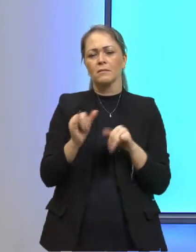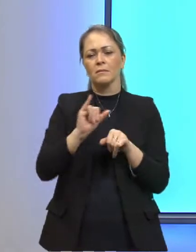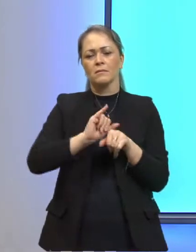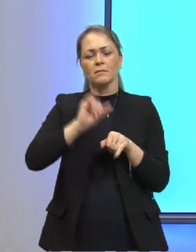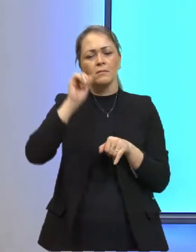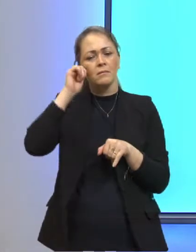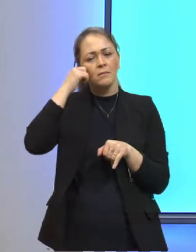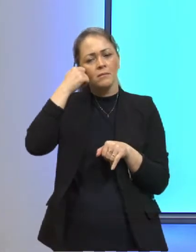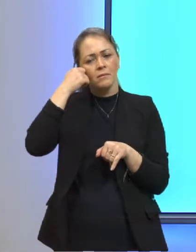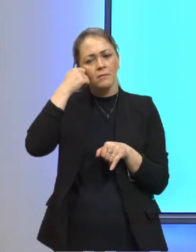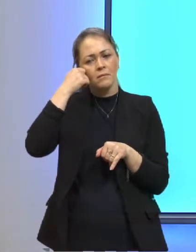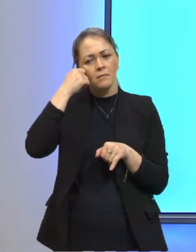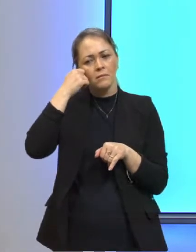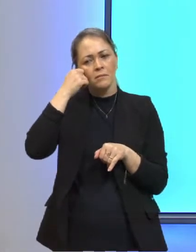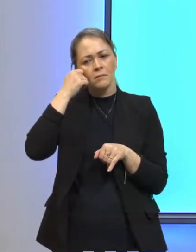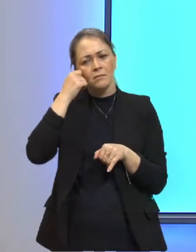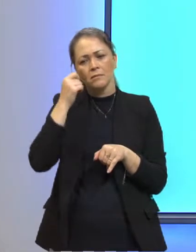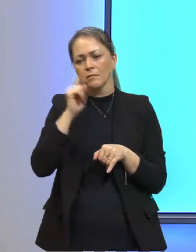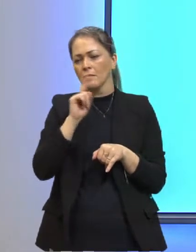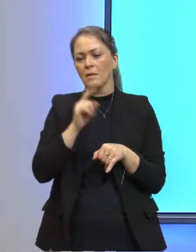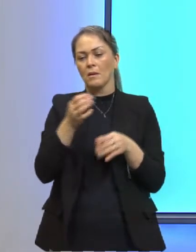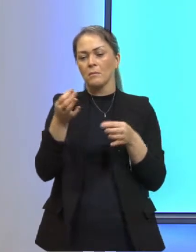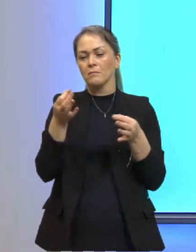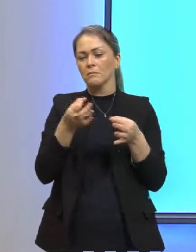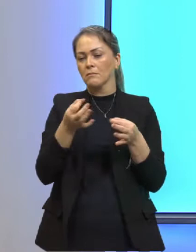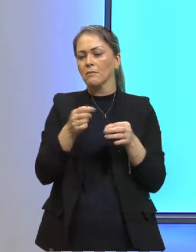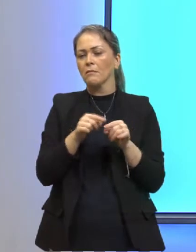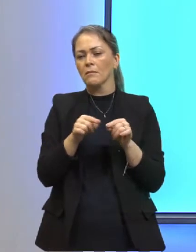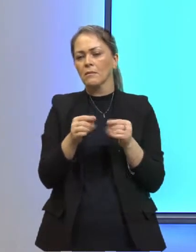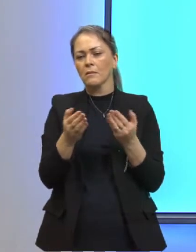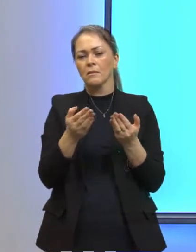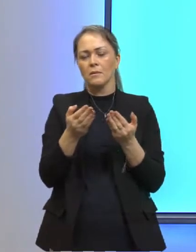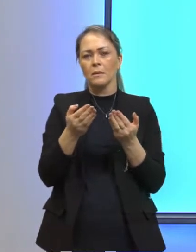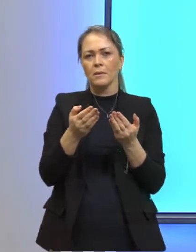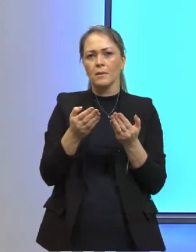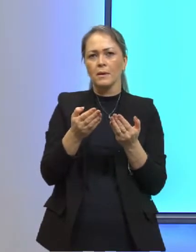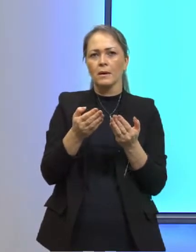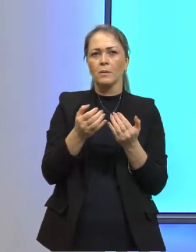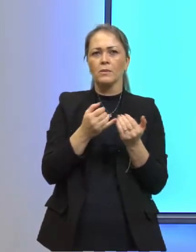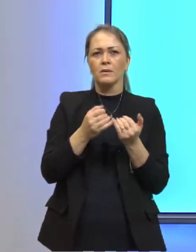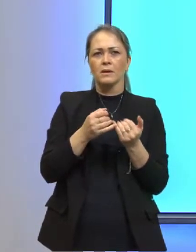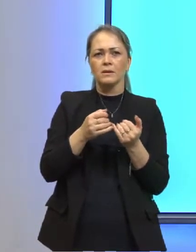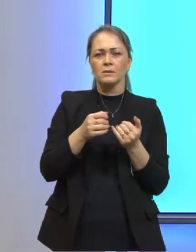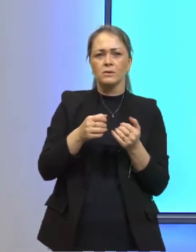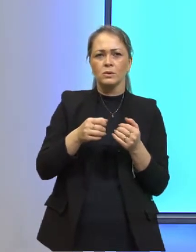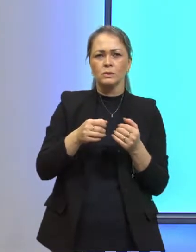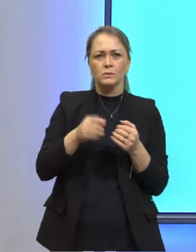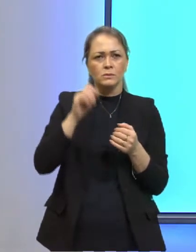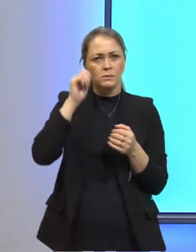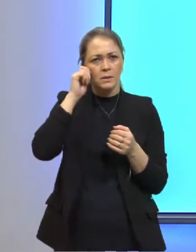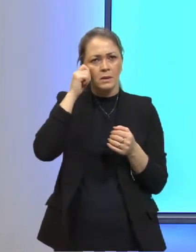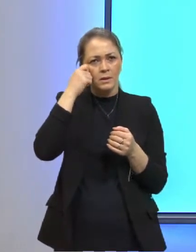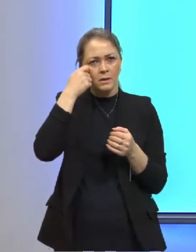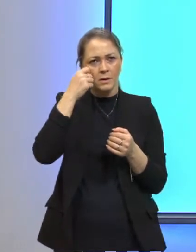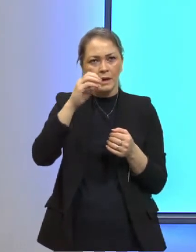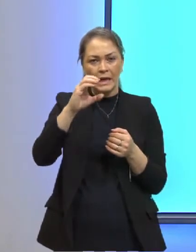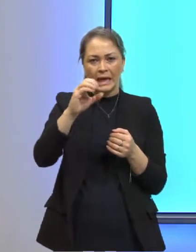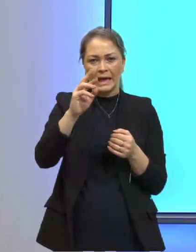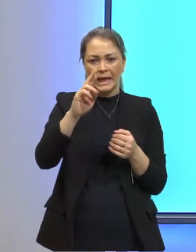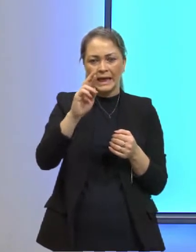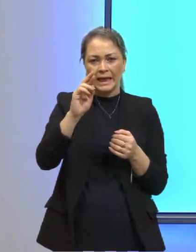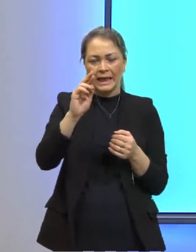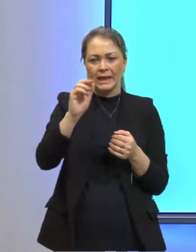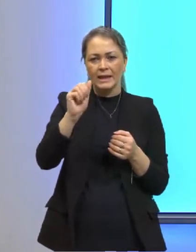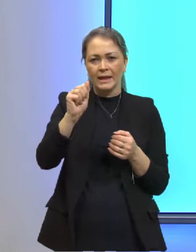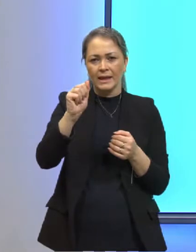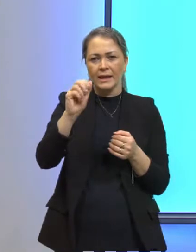não é perfeito, mas poderia ser comparado? O carvão, por exemplo. O churrasco, quem é gaúcho normalmente gosta